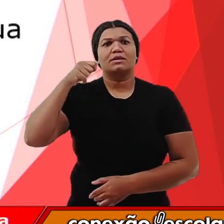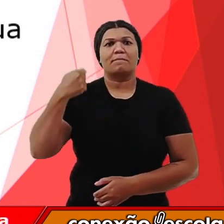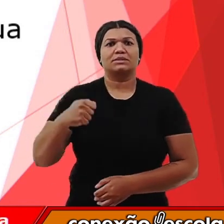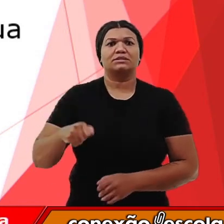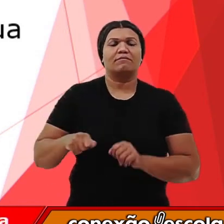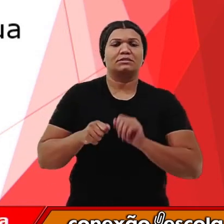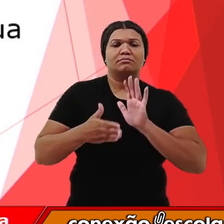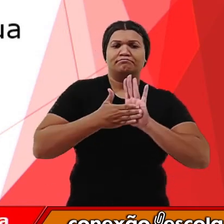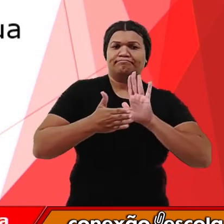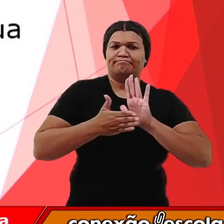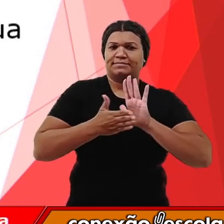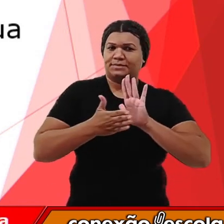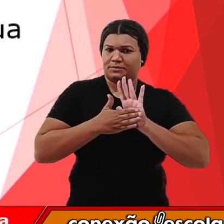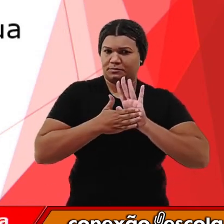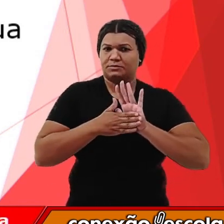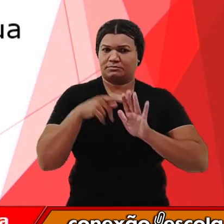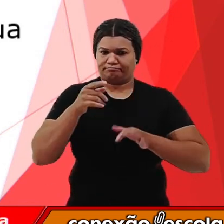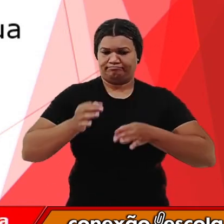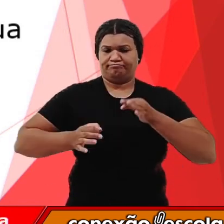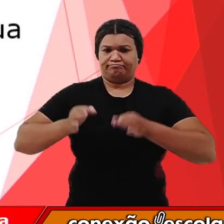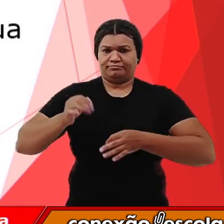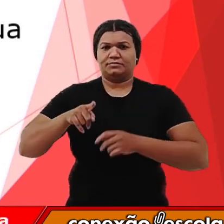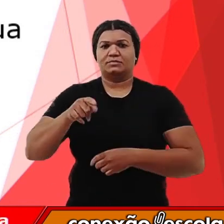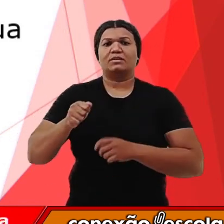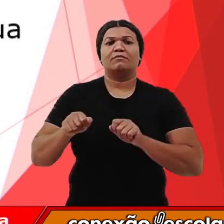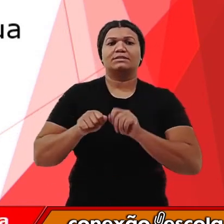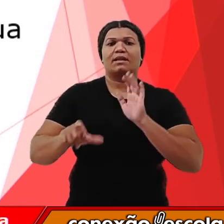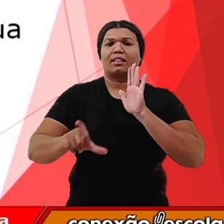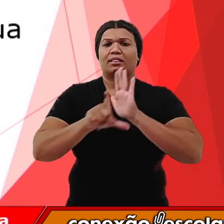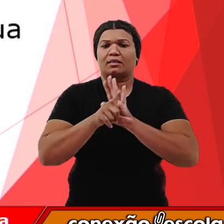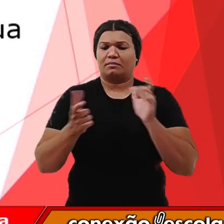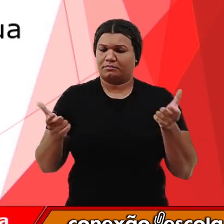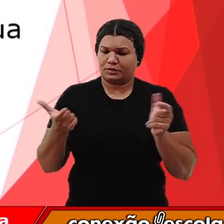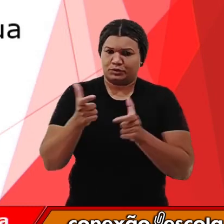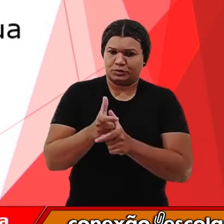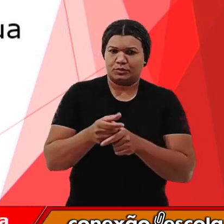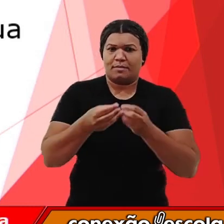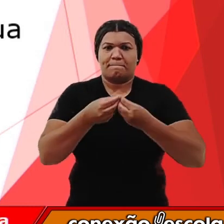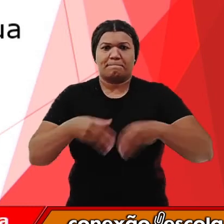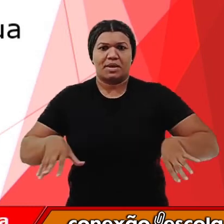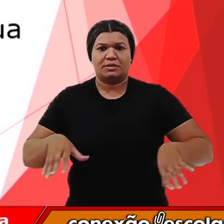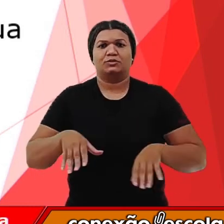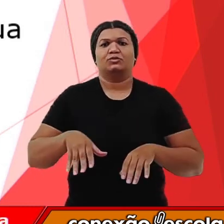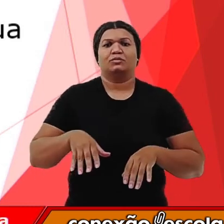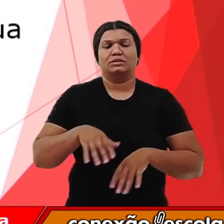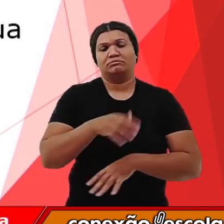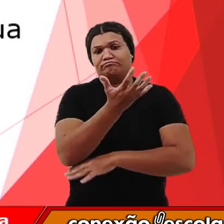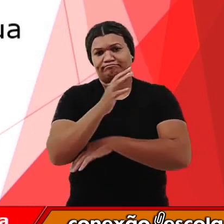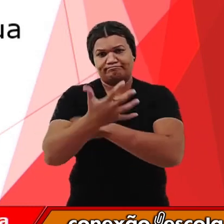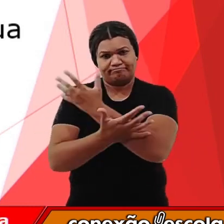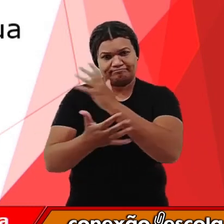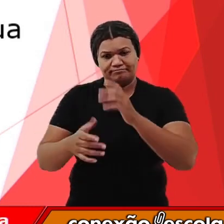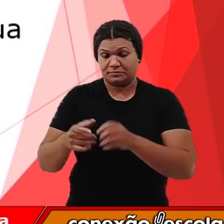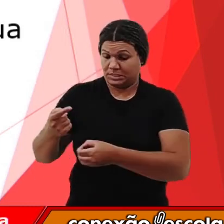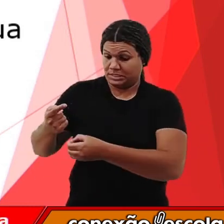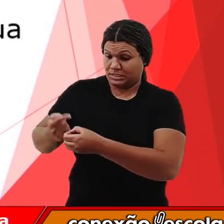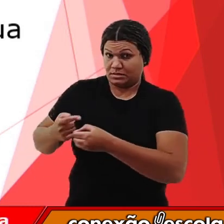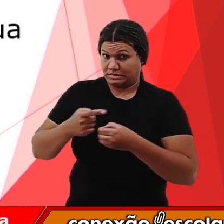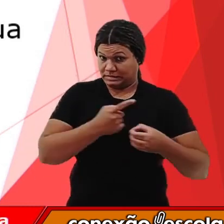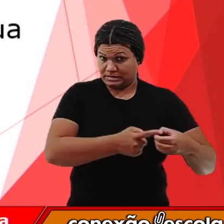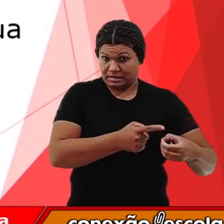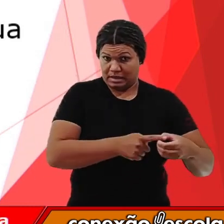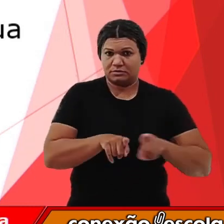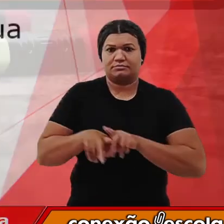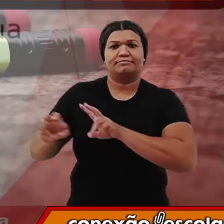para reduzir os impactos ambientais no campo e na cidade. E aí, qual seria a sua proposta de lei? Elabora aí,